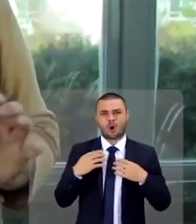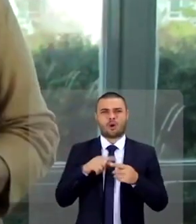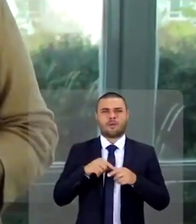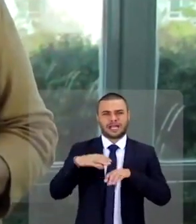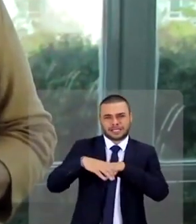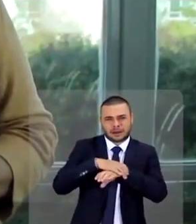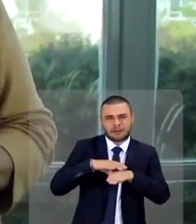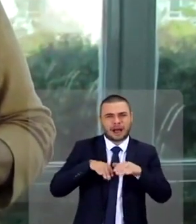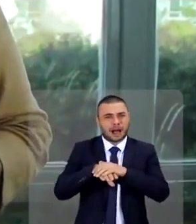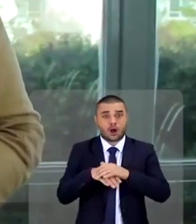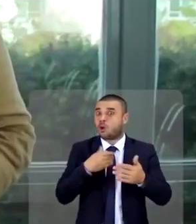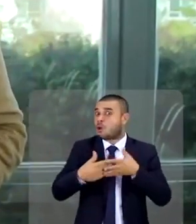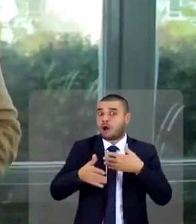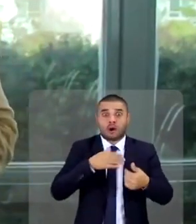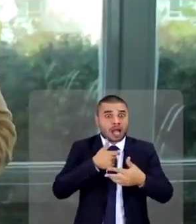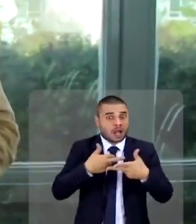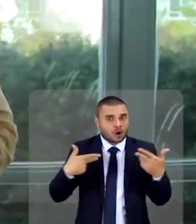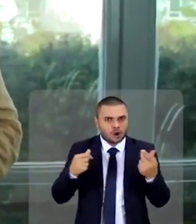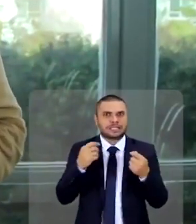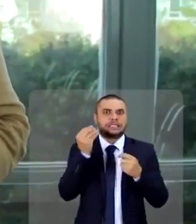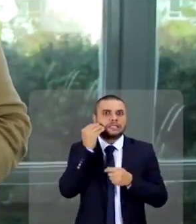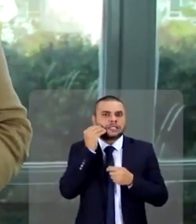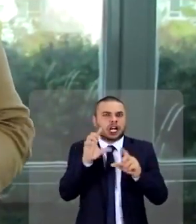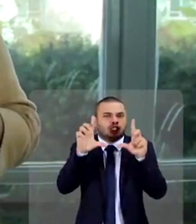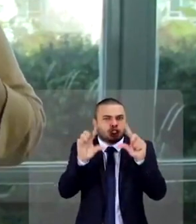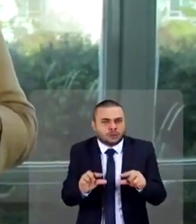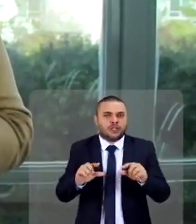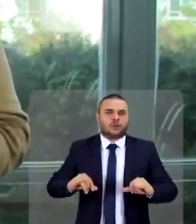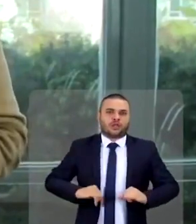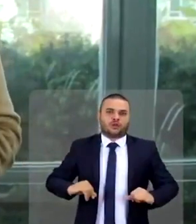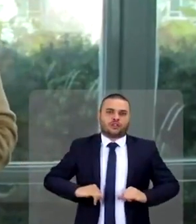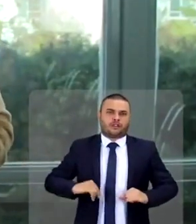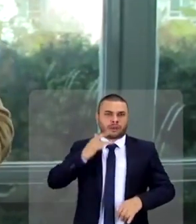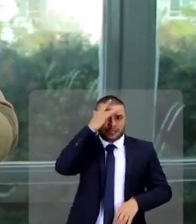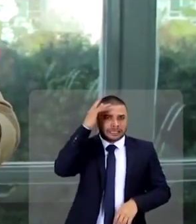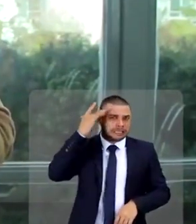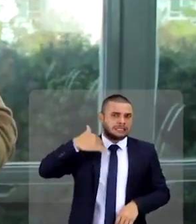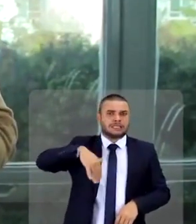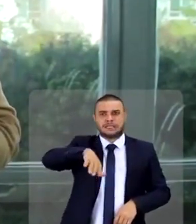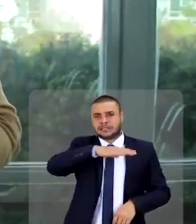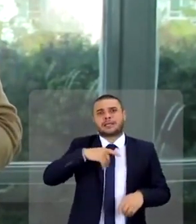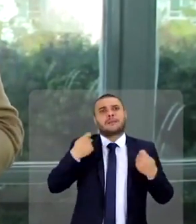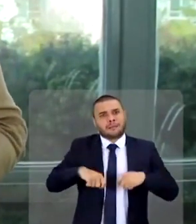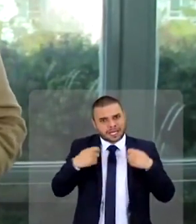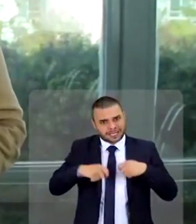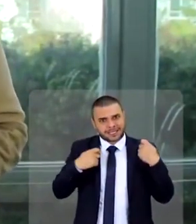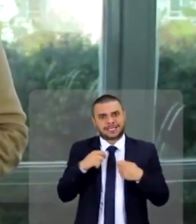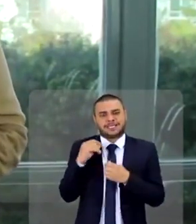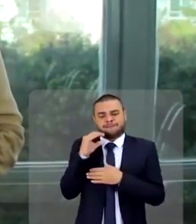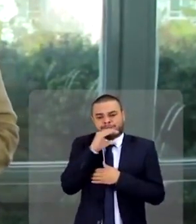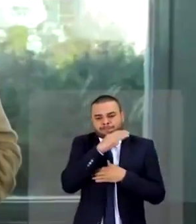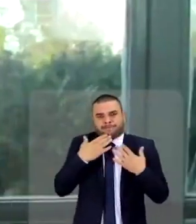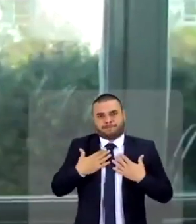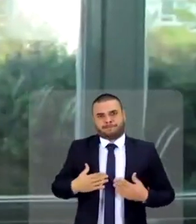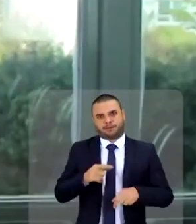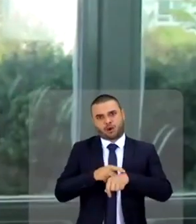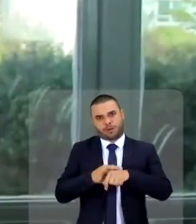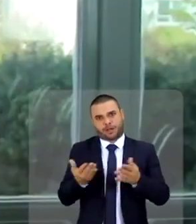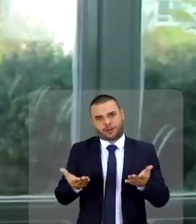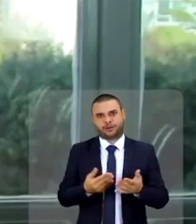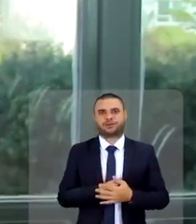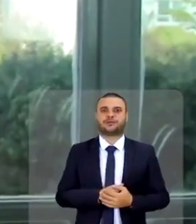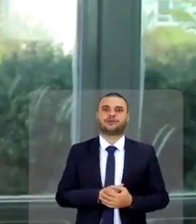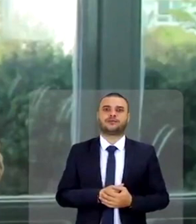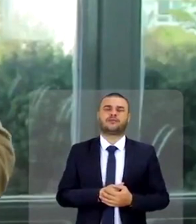qualquer coisa que possa diminuir o sofrimento daqueles que tanto precisam se aquecer nesse momento. Por